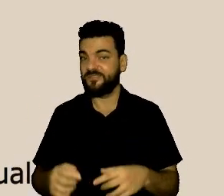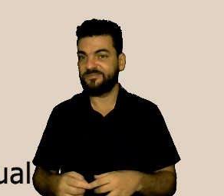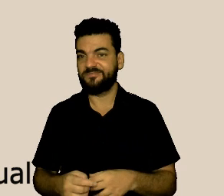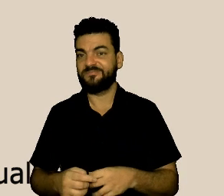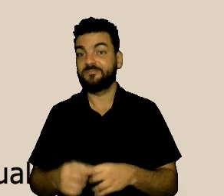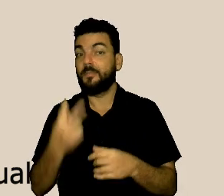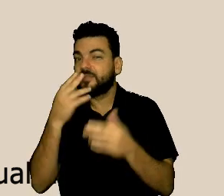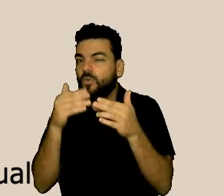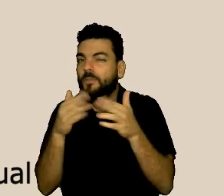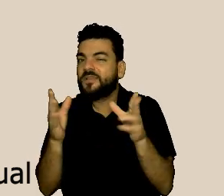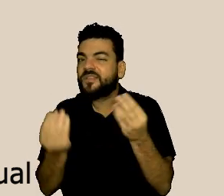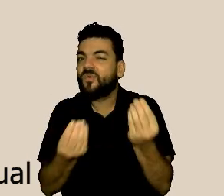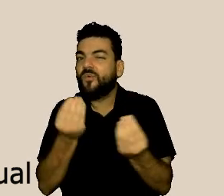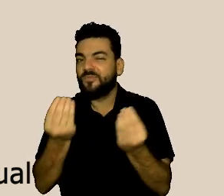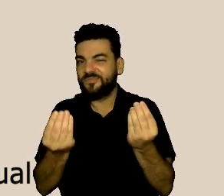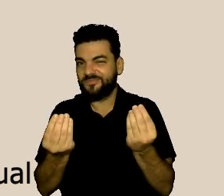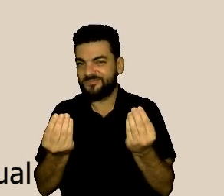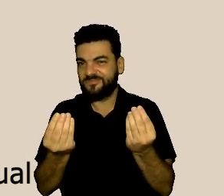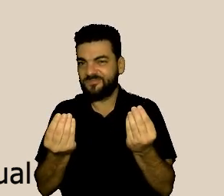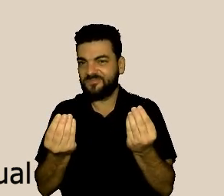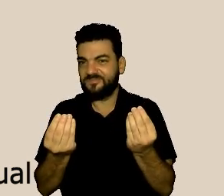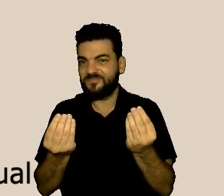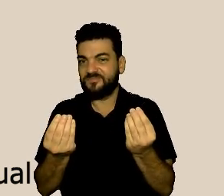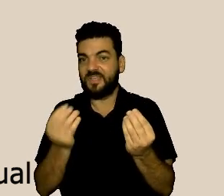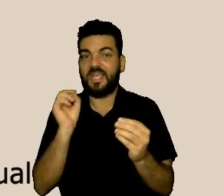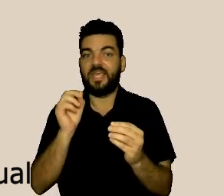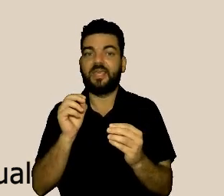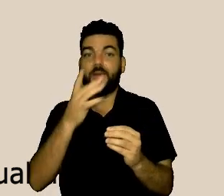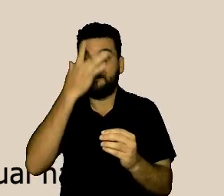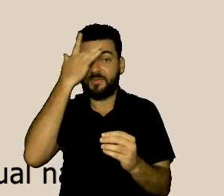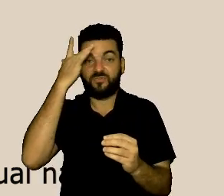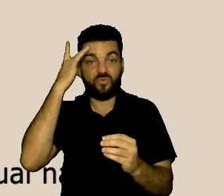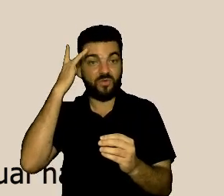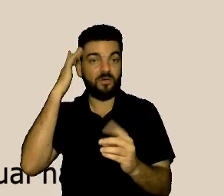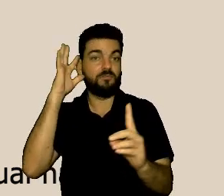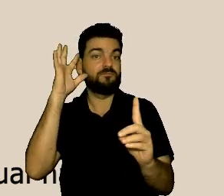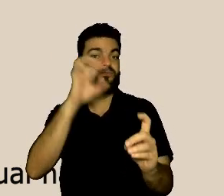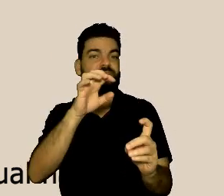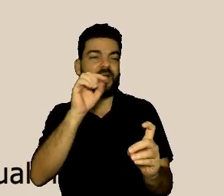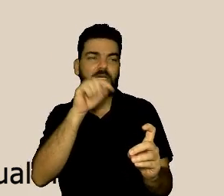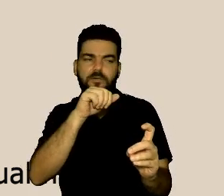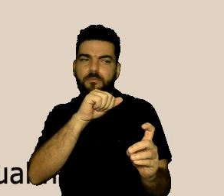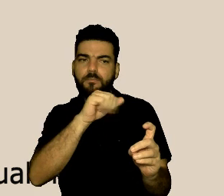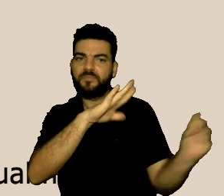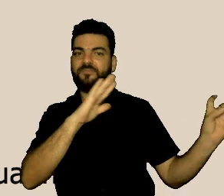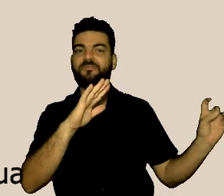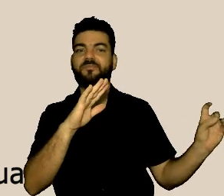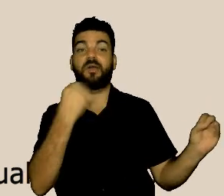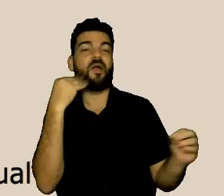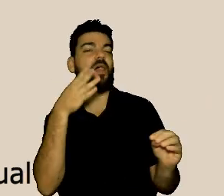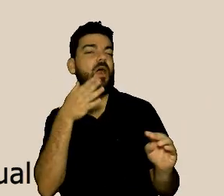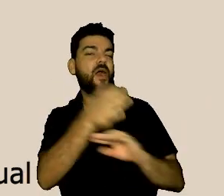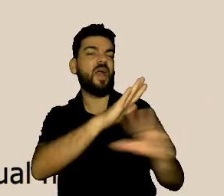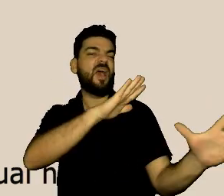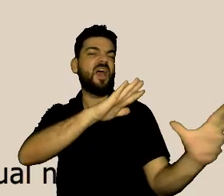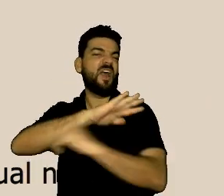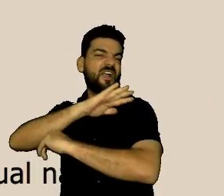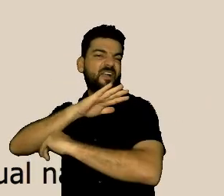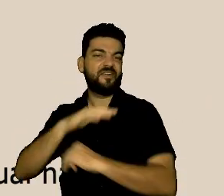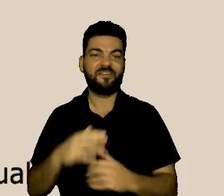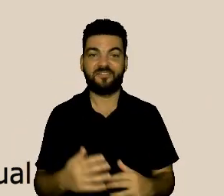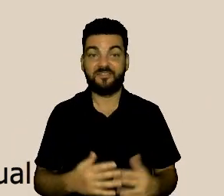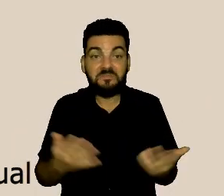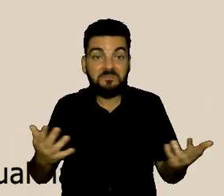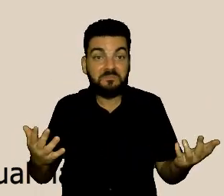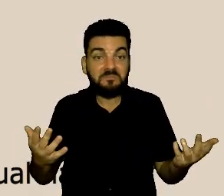caminho porque o assédio parece a melhor forma. Então, às vezes,